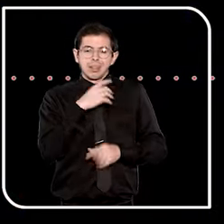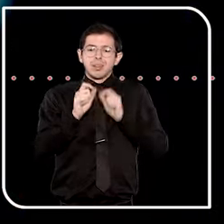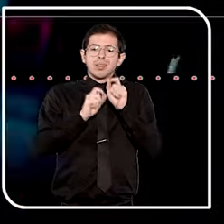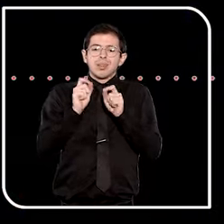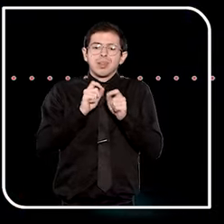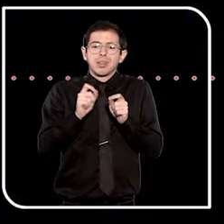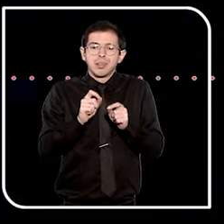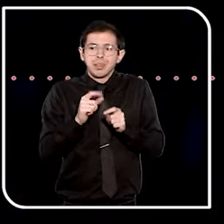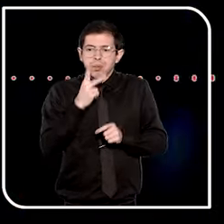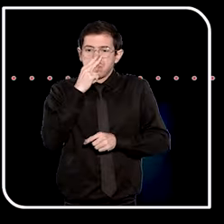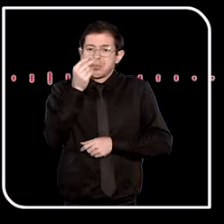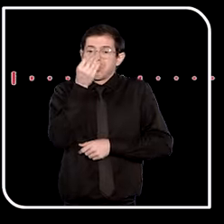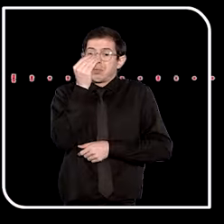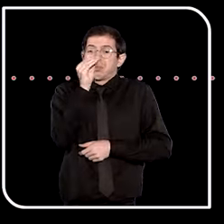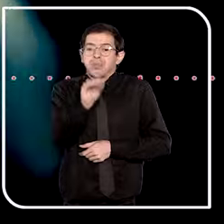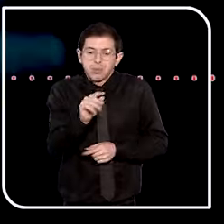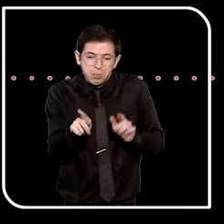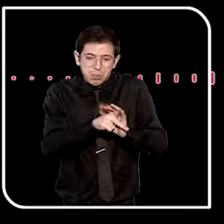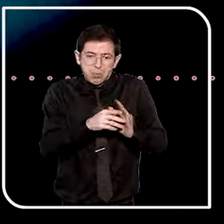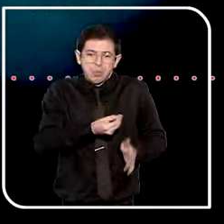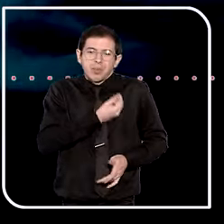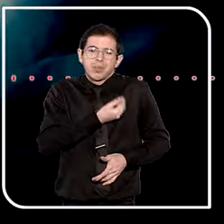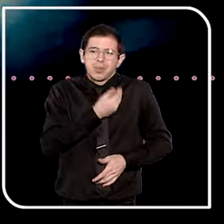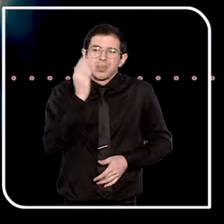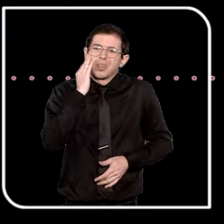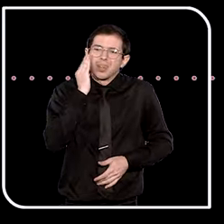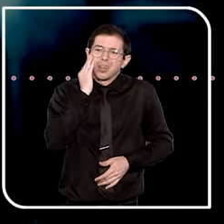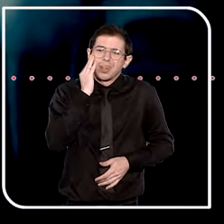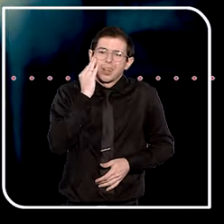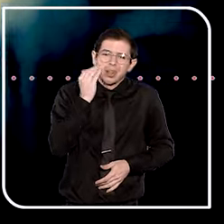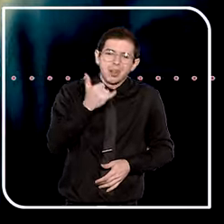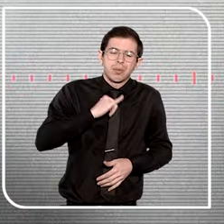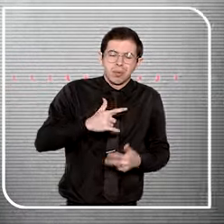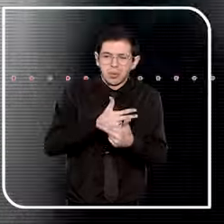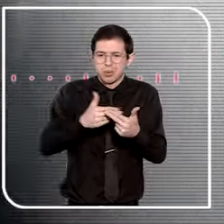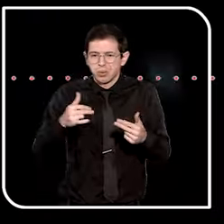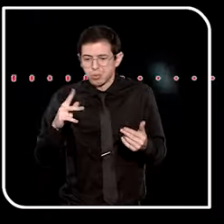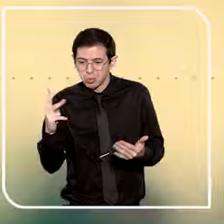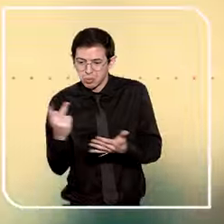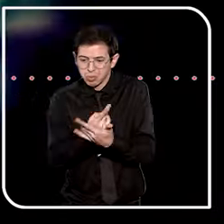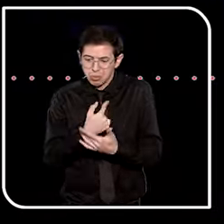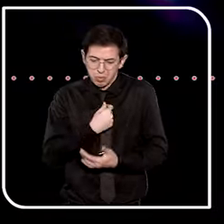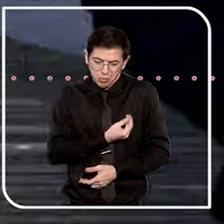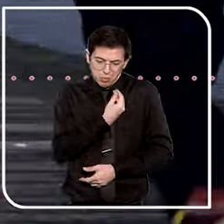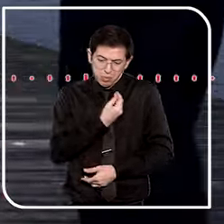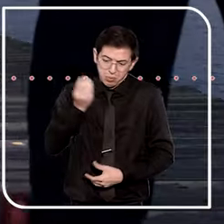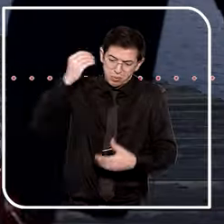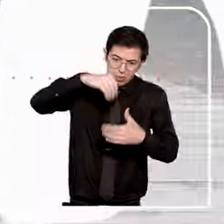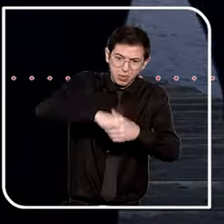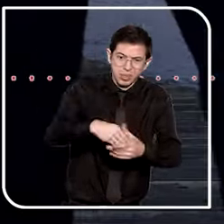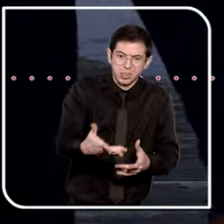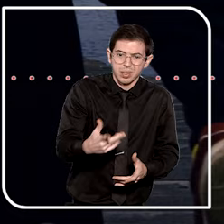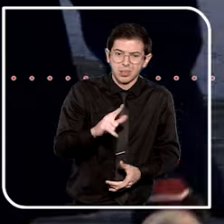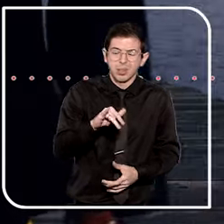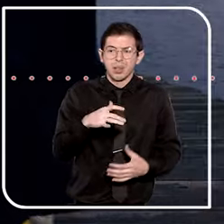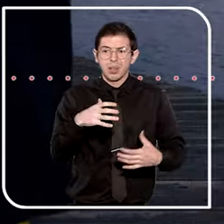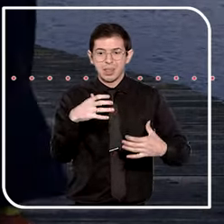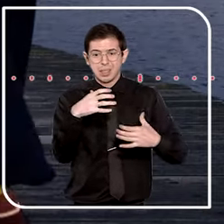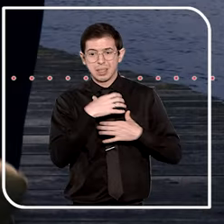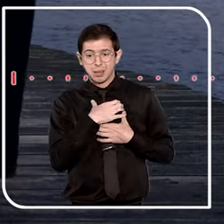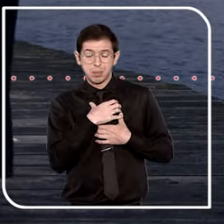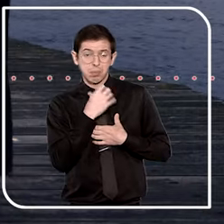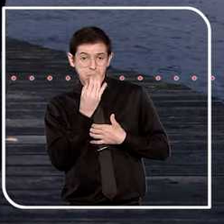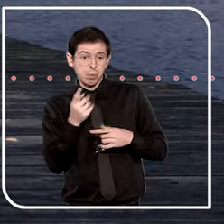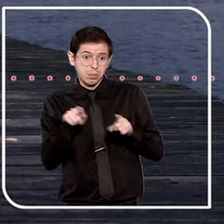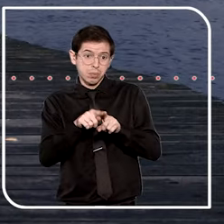ter um desprezo da vida, sabe, pelas condições, por tudo que nós vivemos lá dentro, mas um sentimento bom,